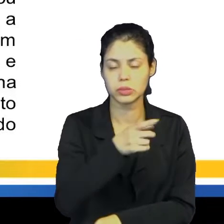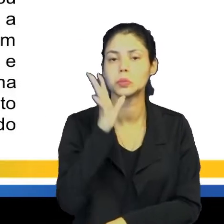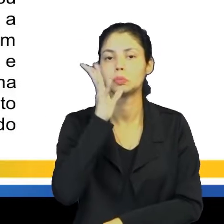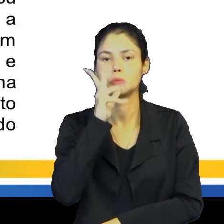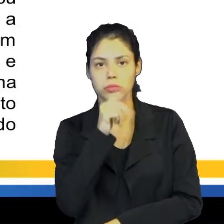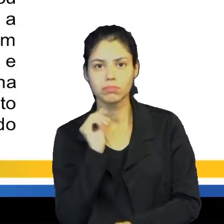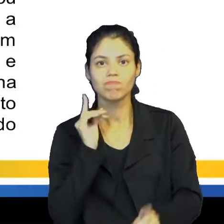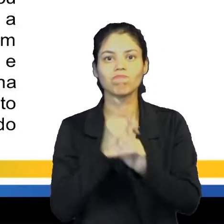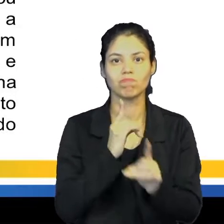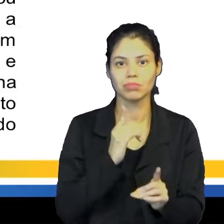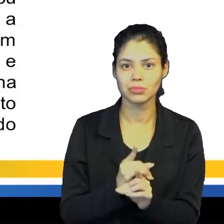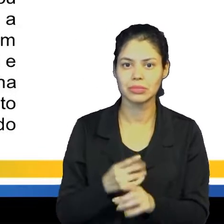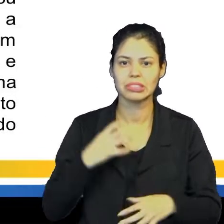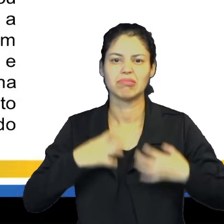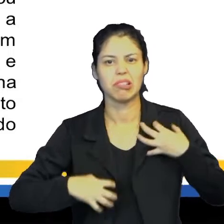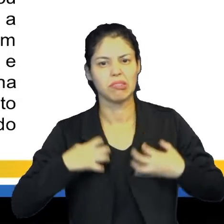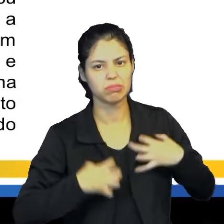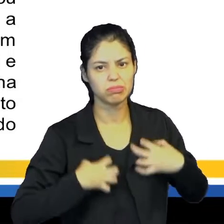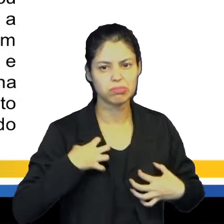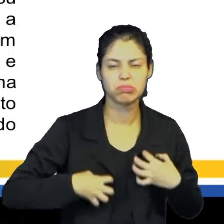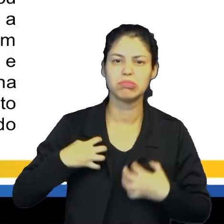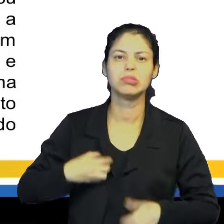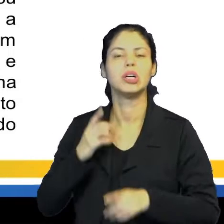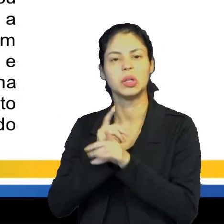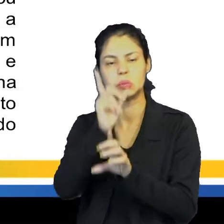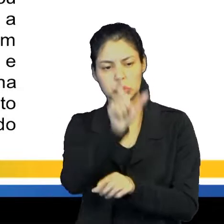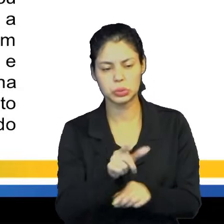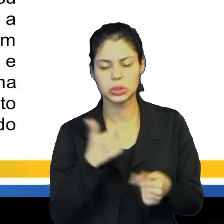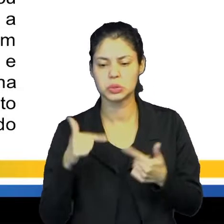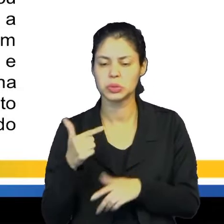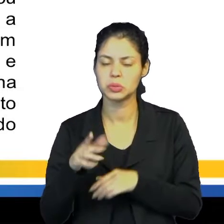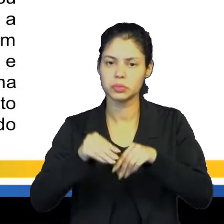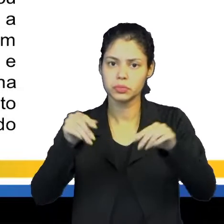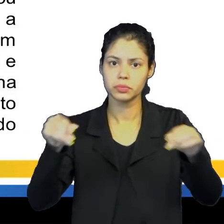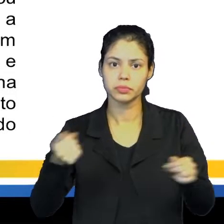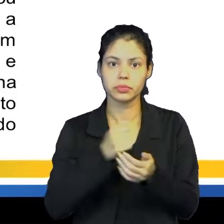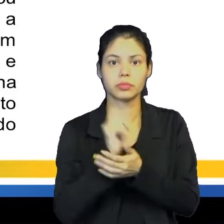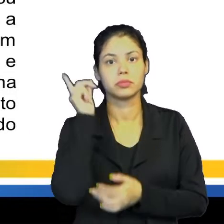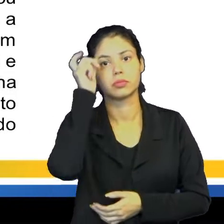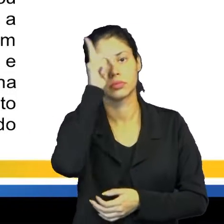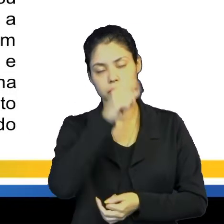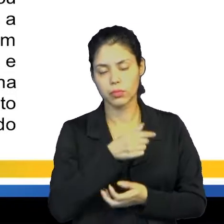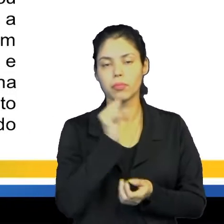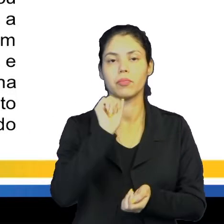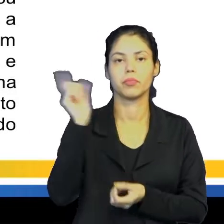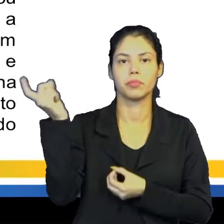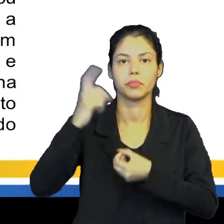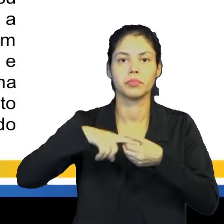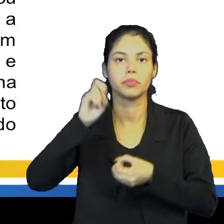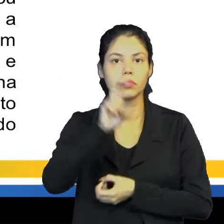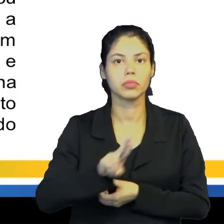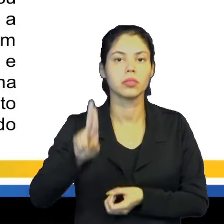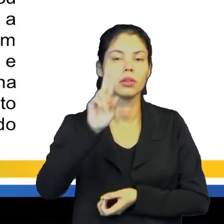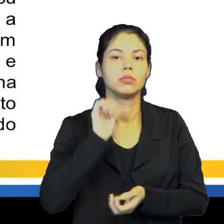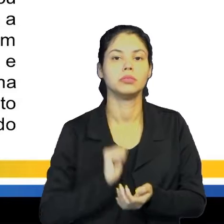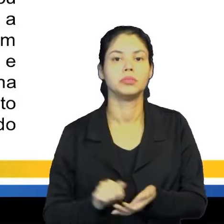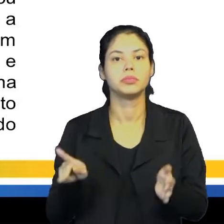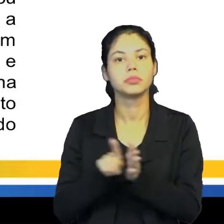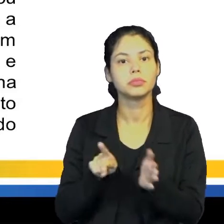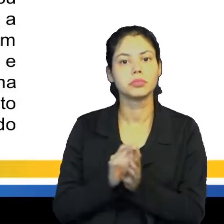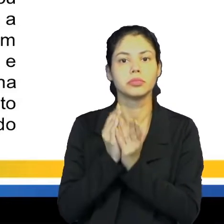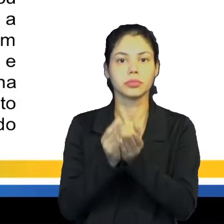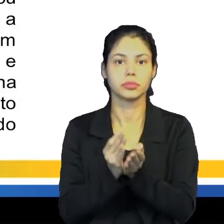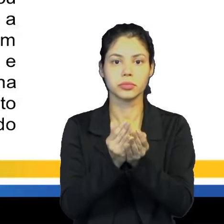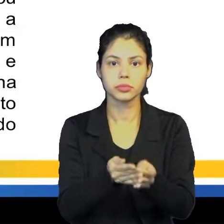demora em contra-terra angustiou os marinheiros. Então, cogitou-se o retorno para a Europa. Colombo, né, ele engana ali os